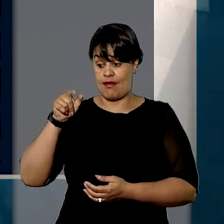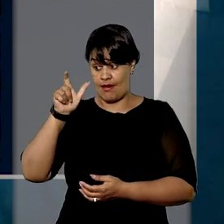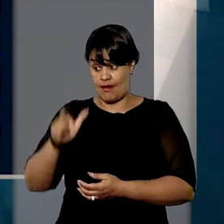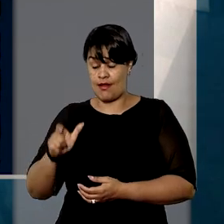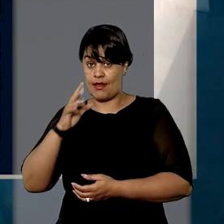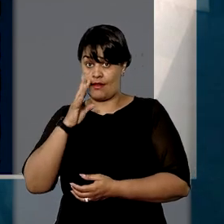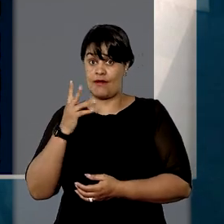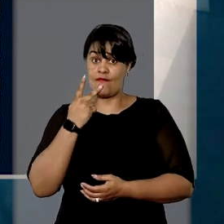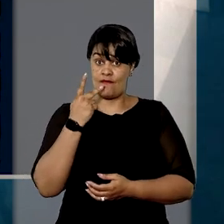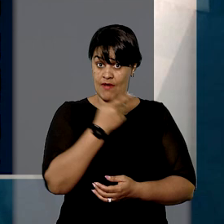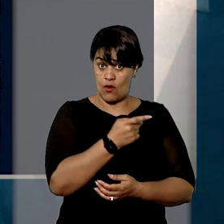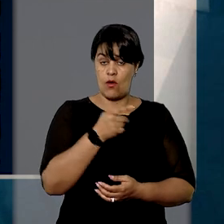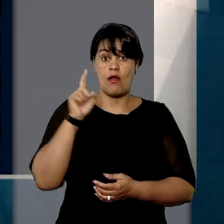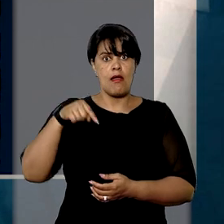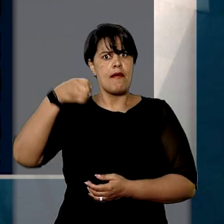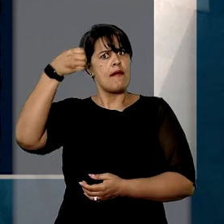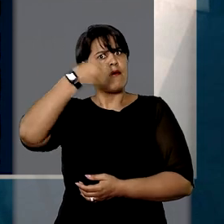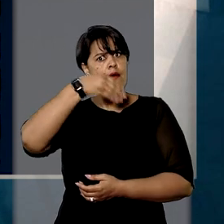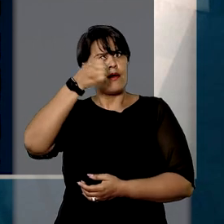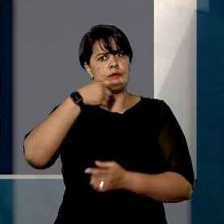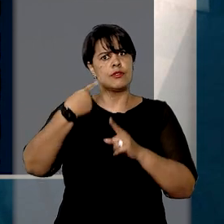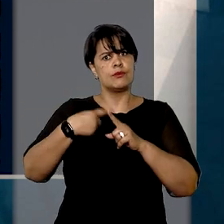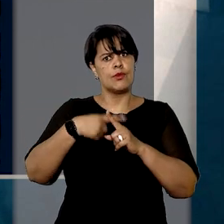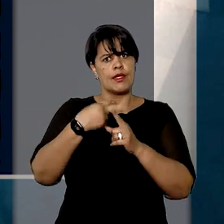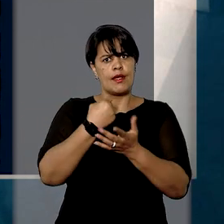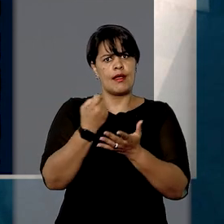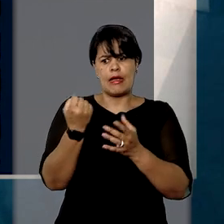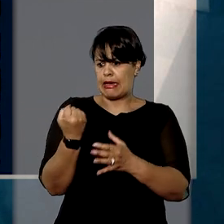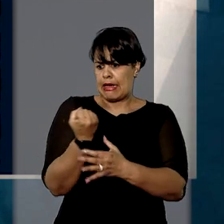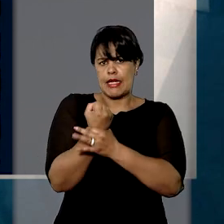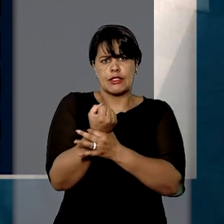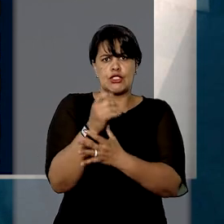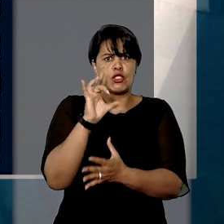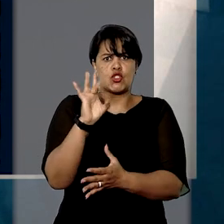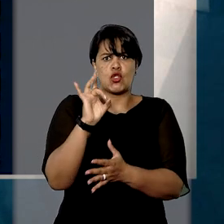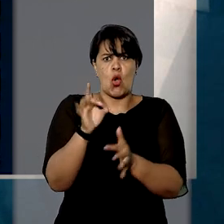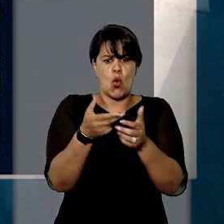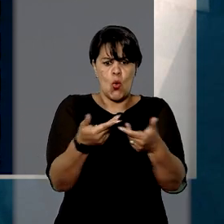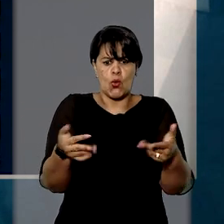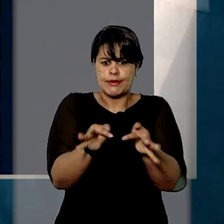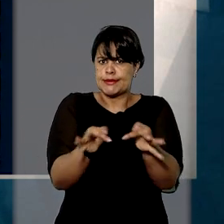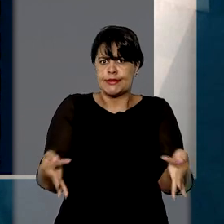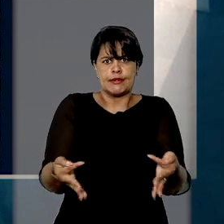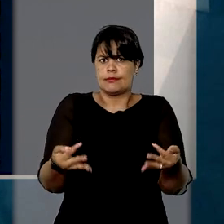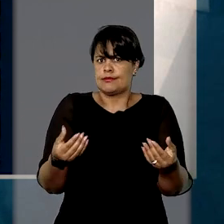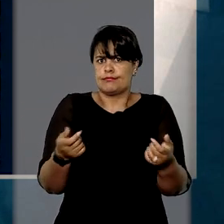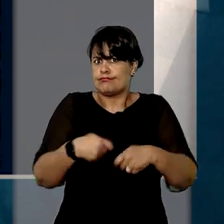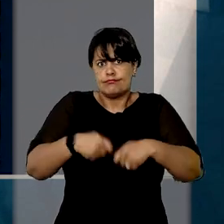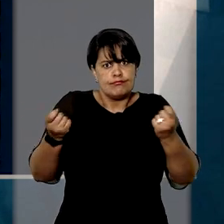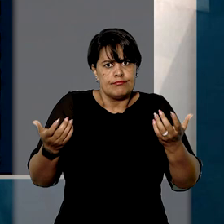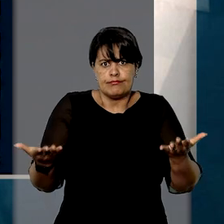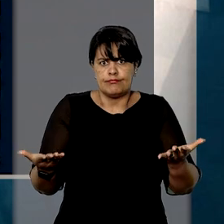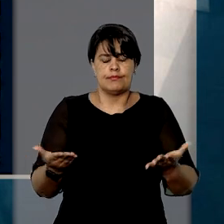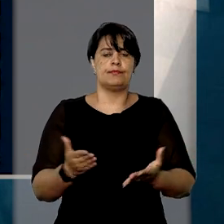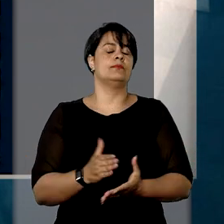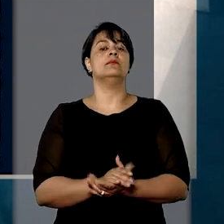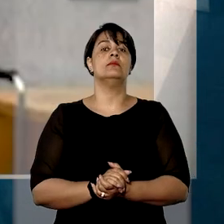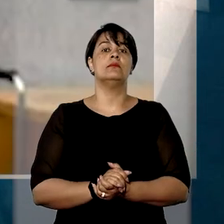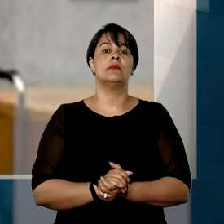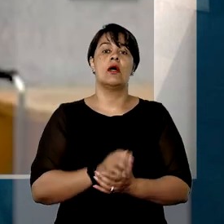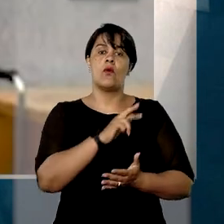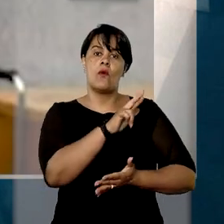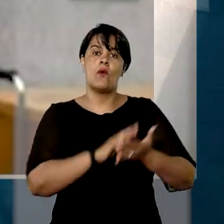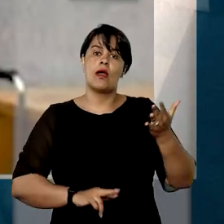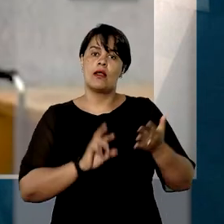segurada alegou ser abusivo, seguro que tenha garantia de cobertura apenas para curativos e procedimentos paliativos.